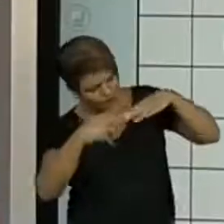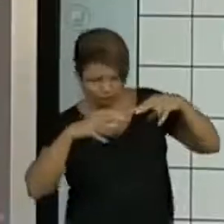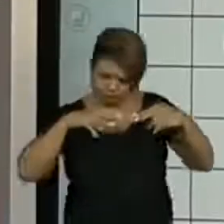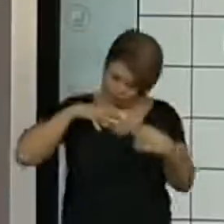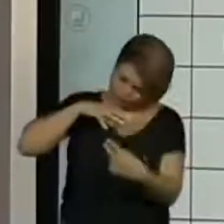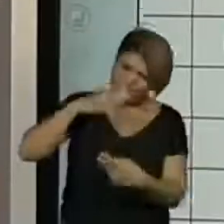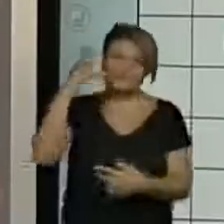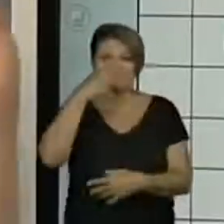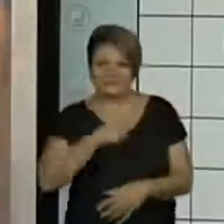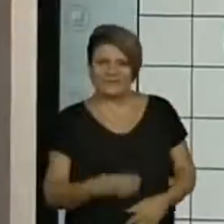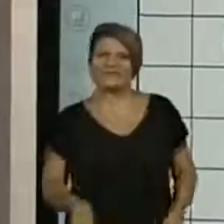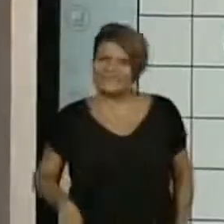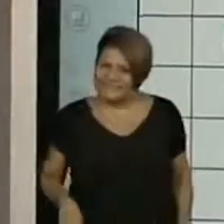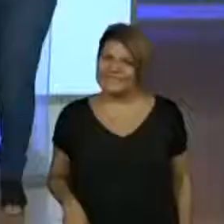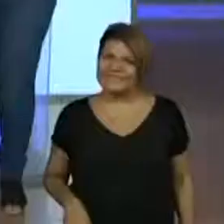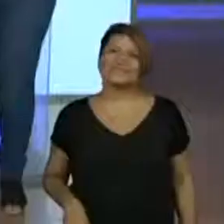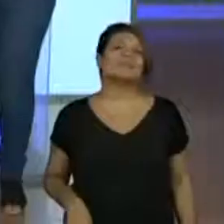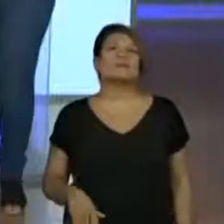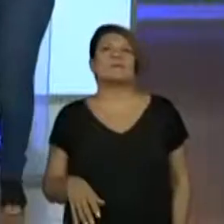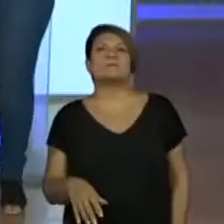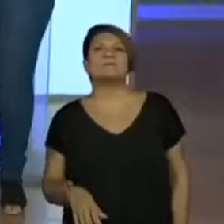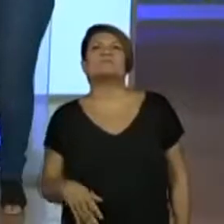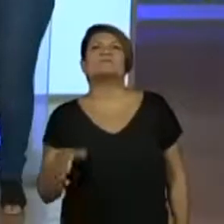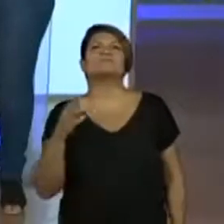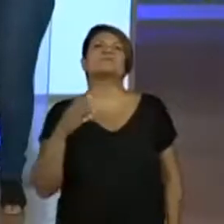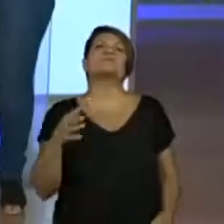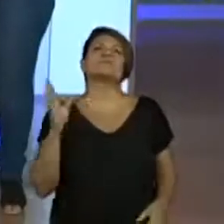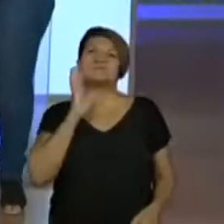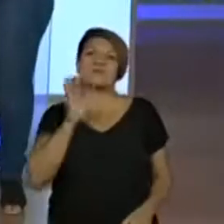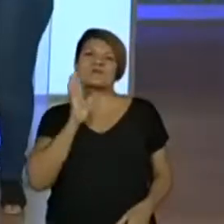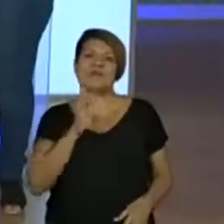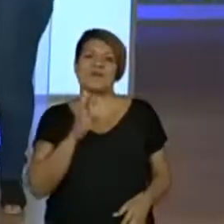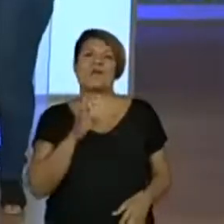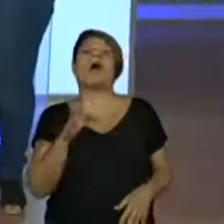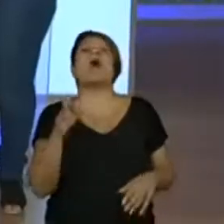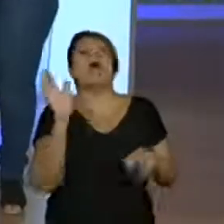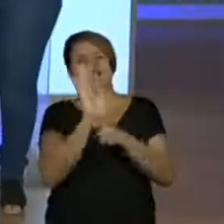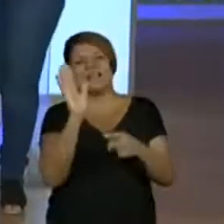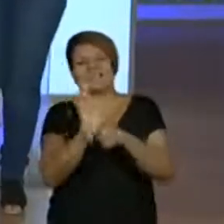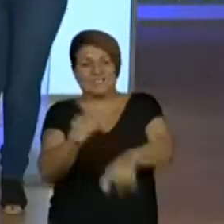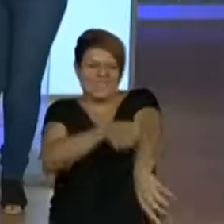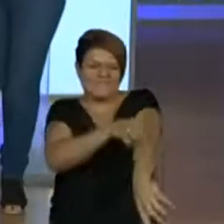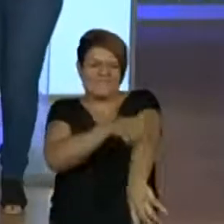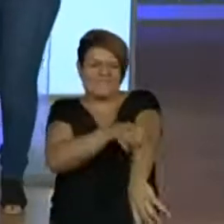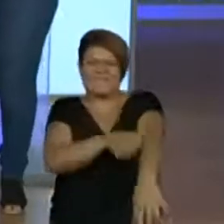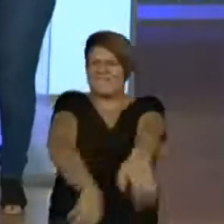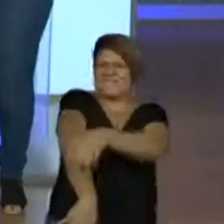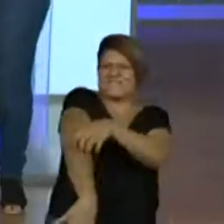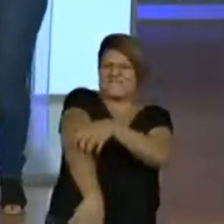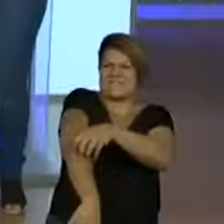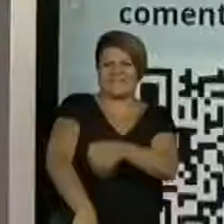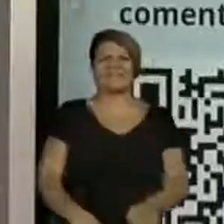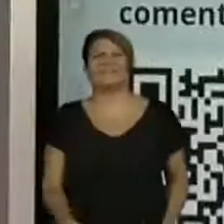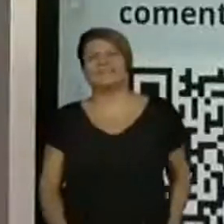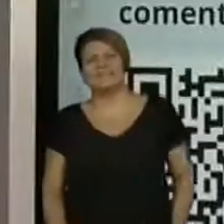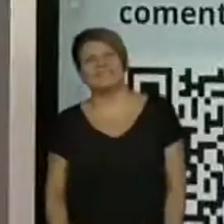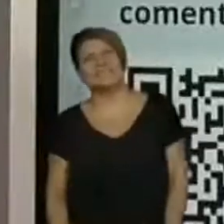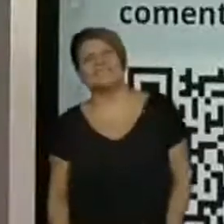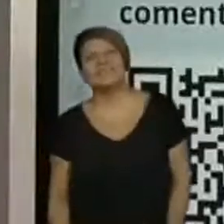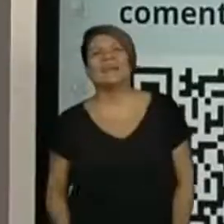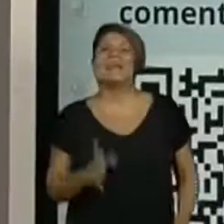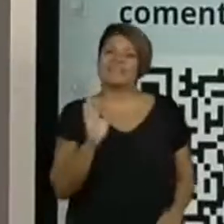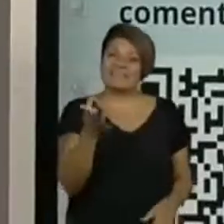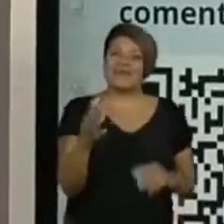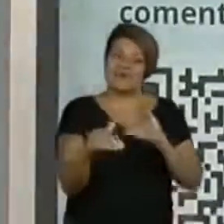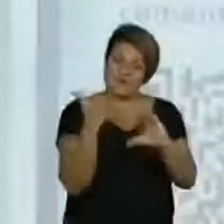coisas importantes. Gostou dessa aula? Estão falando que é muito legal porque ajuda a coçar. Exatamente, também. Então, conta